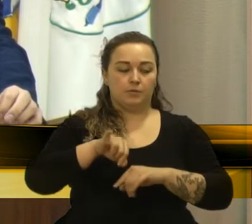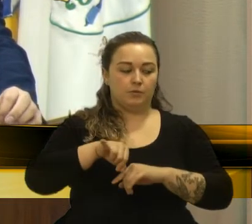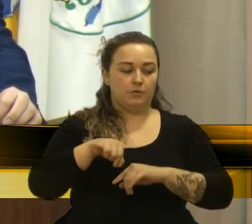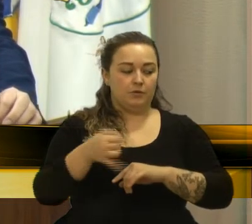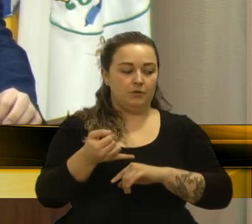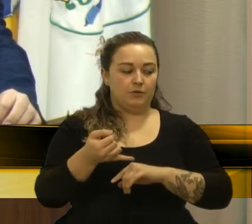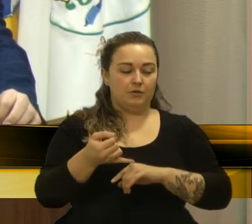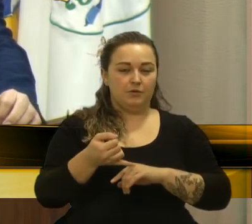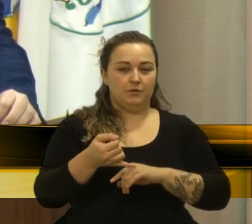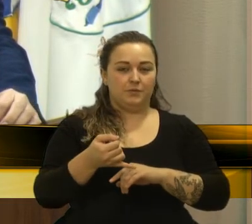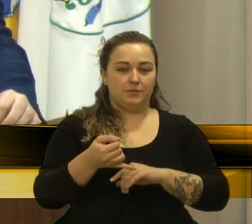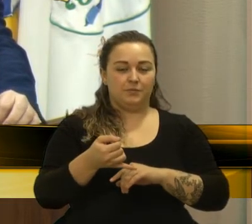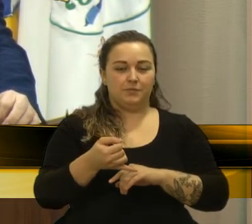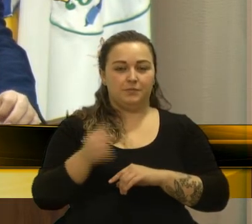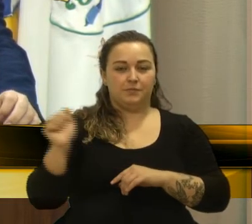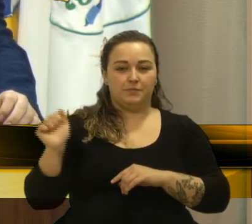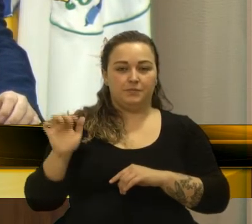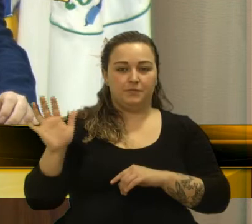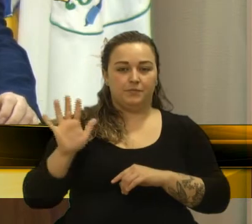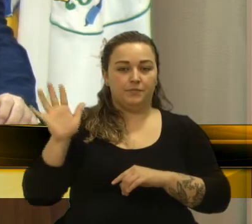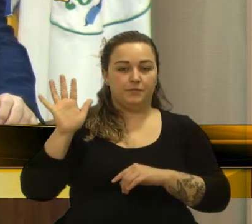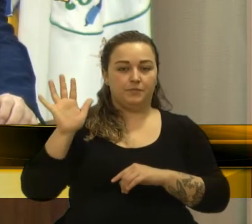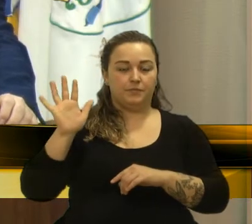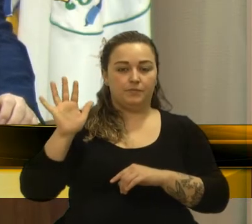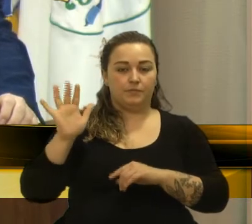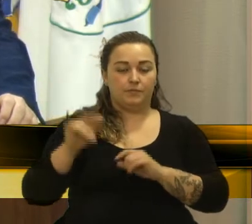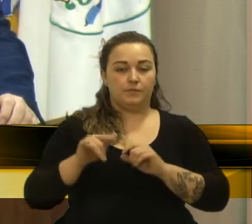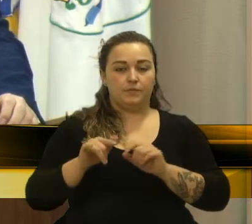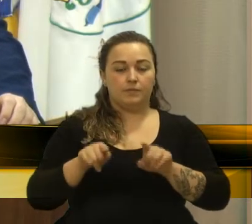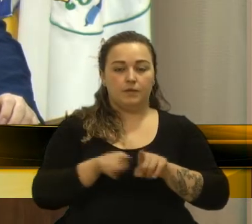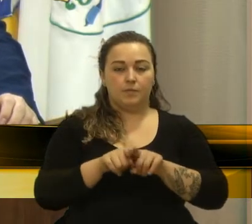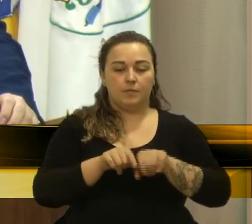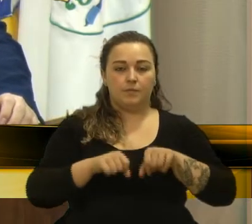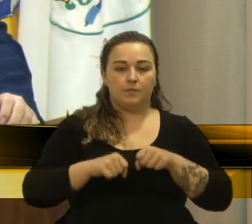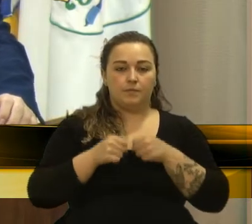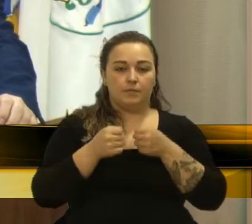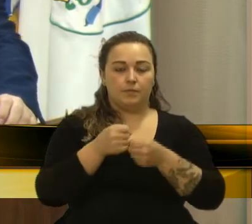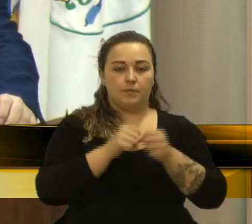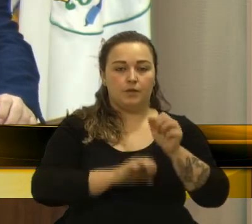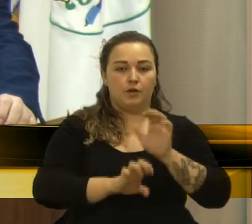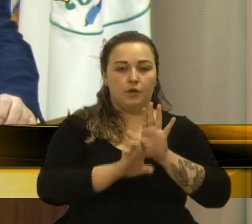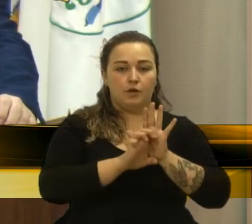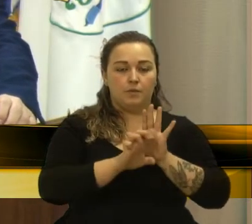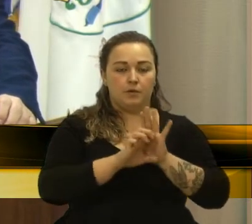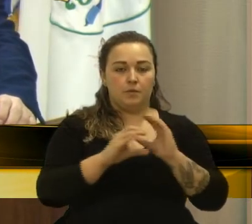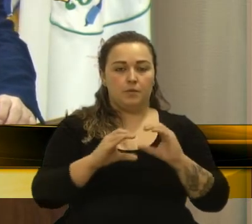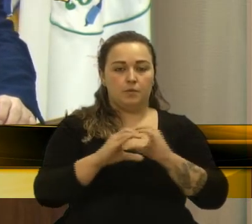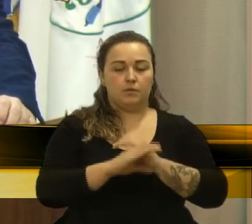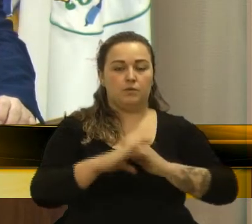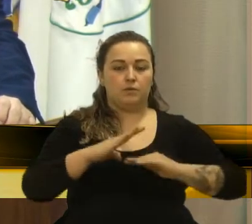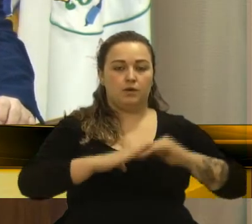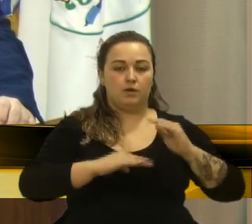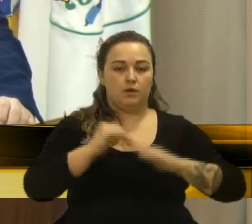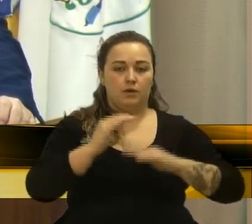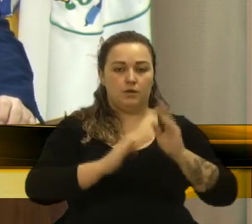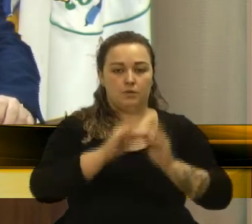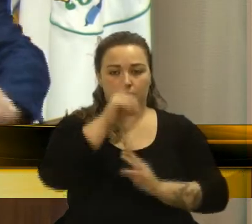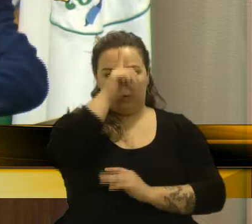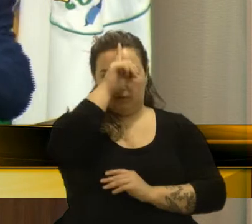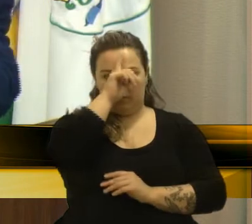as emendas para a conclusão do hospital geral e também para